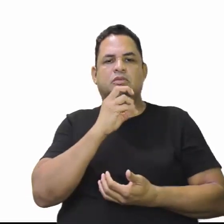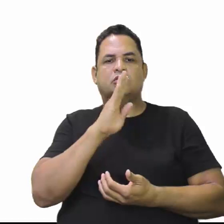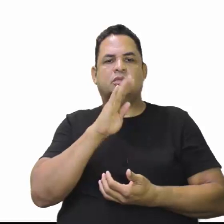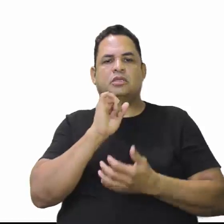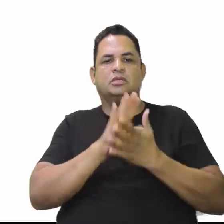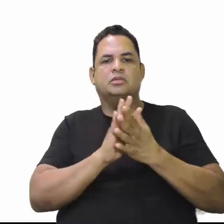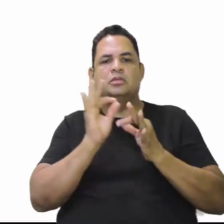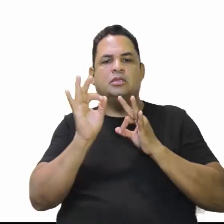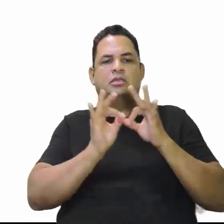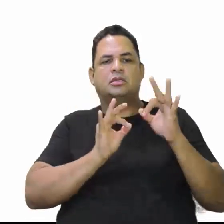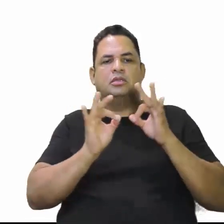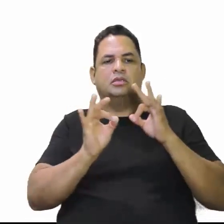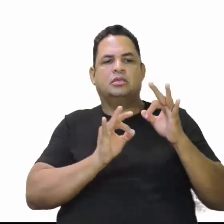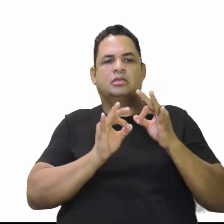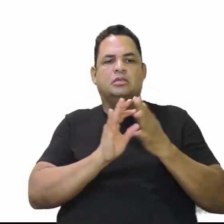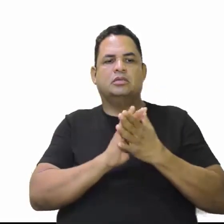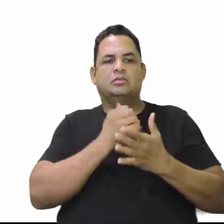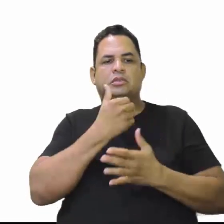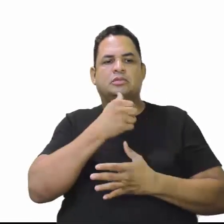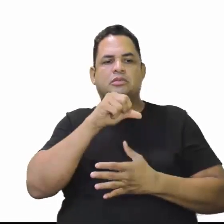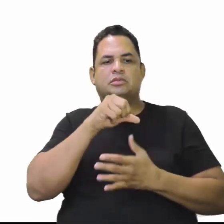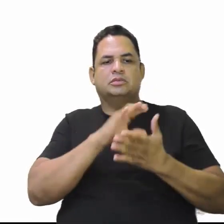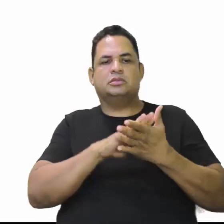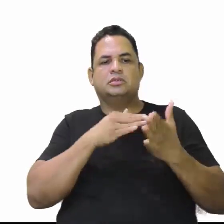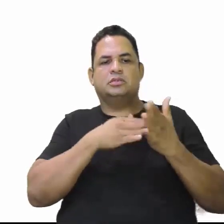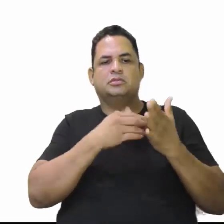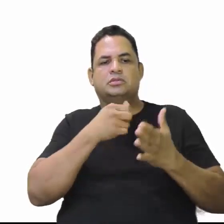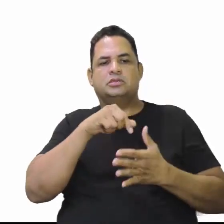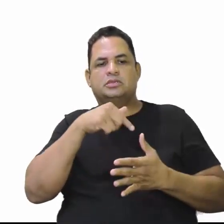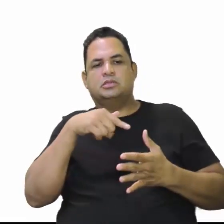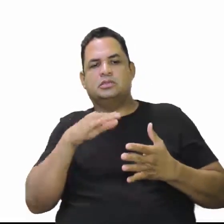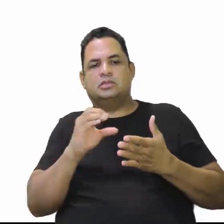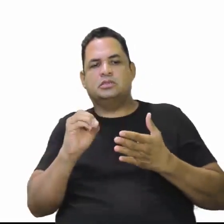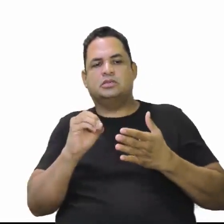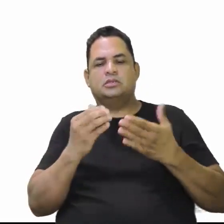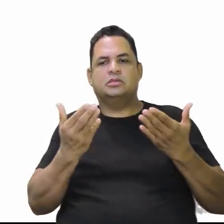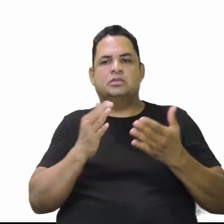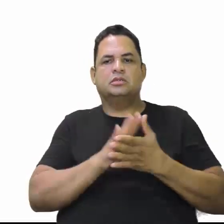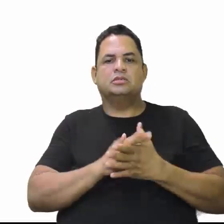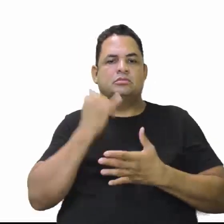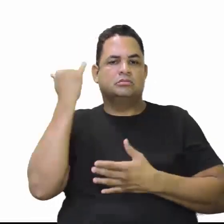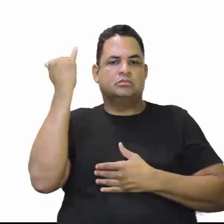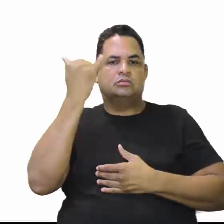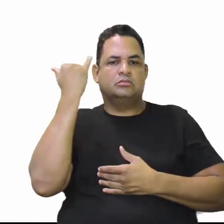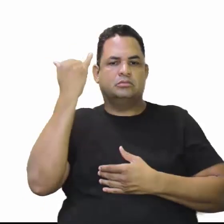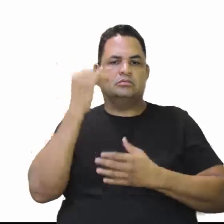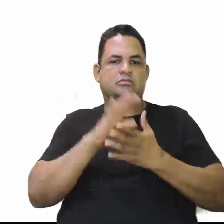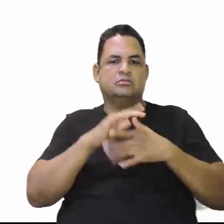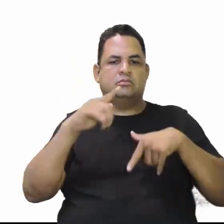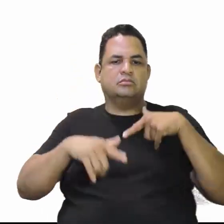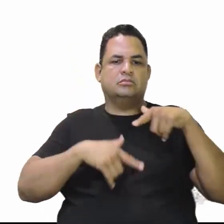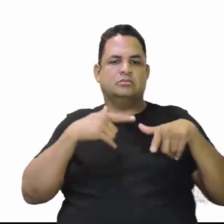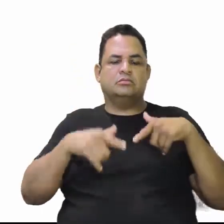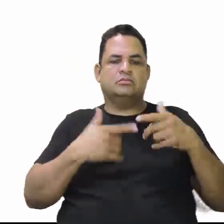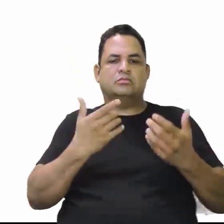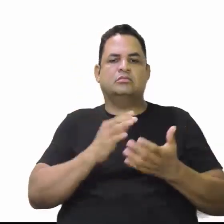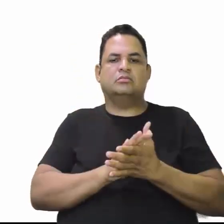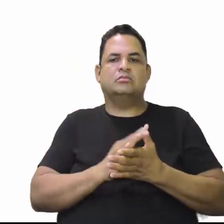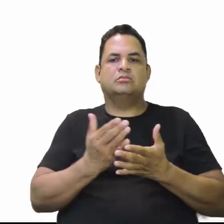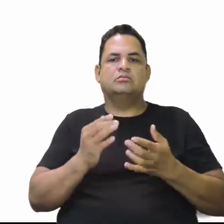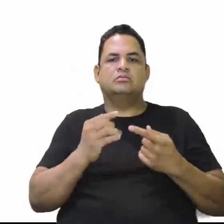manutenção de 1960 até 1970. Foi de grande importância esse trabalho do Quinto Bec.